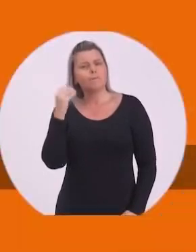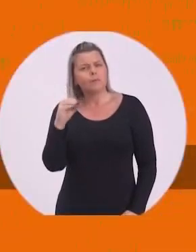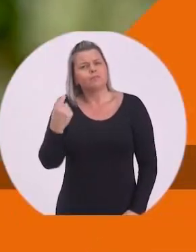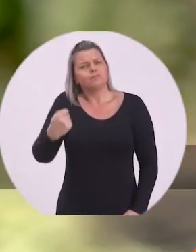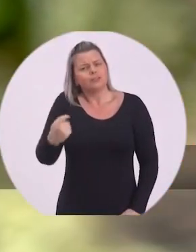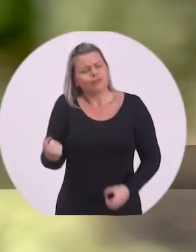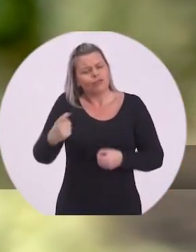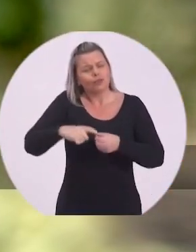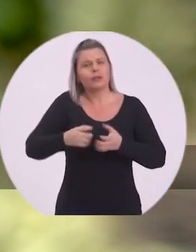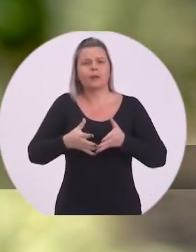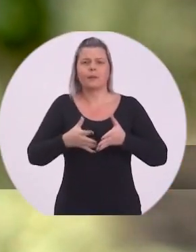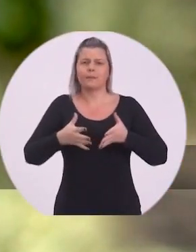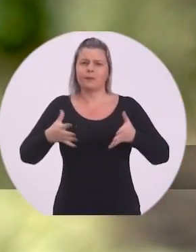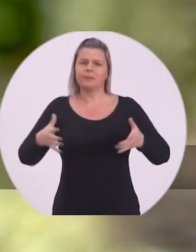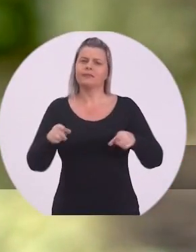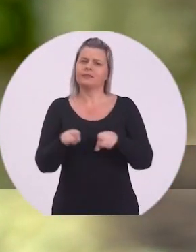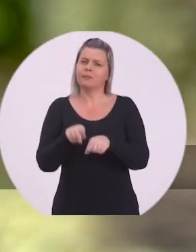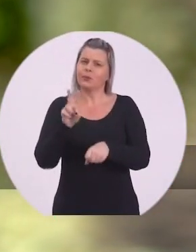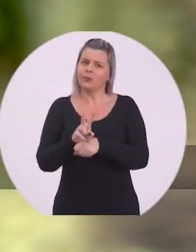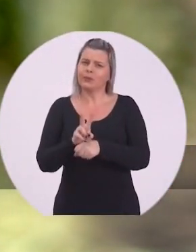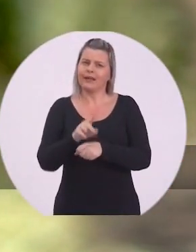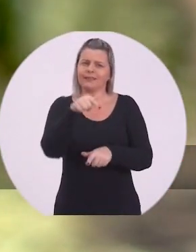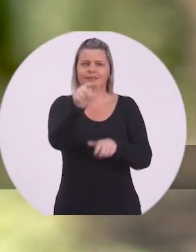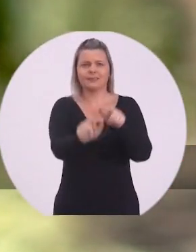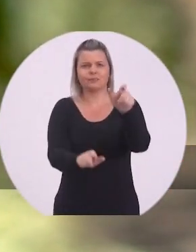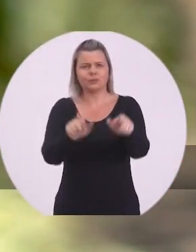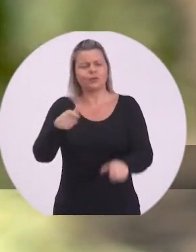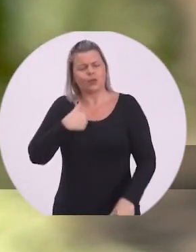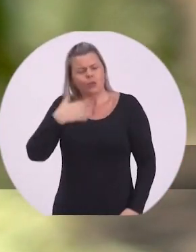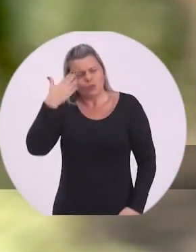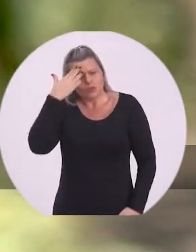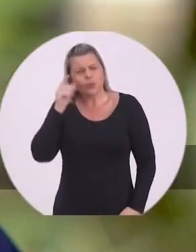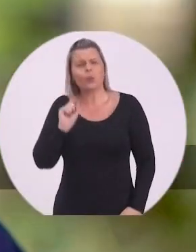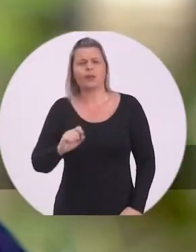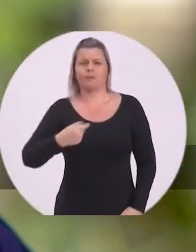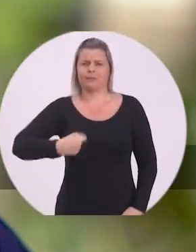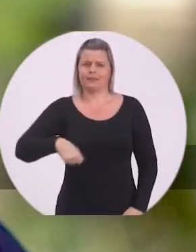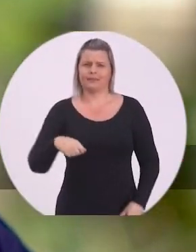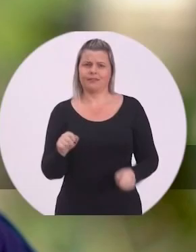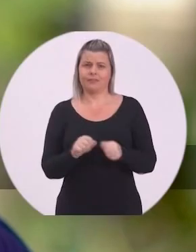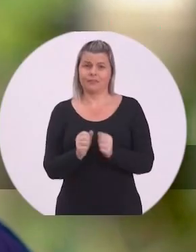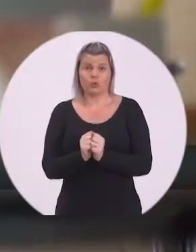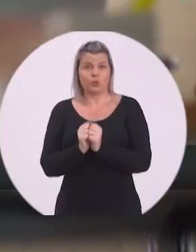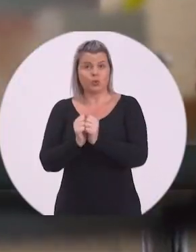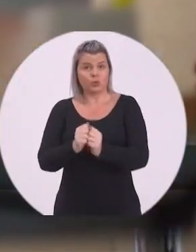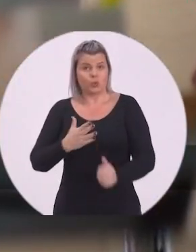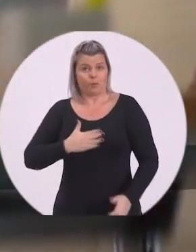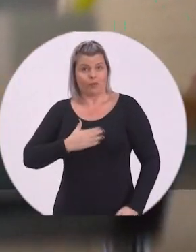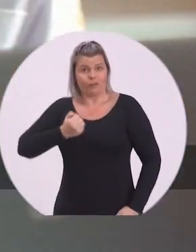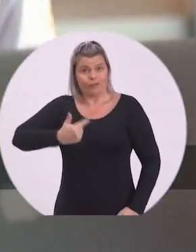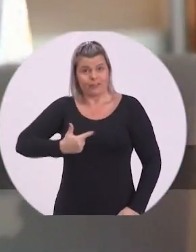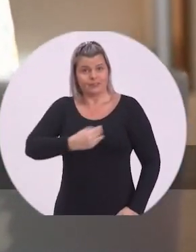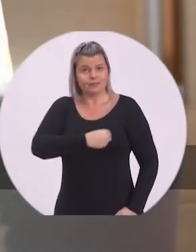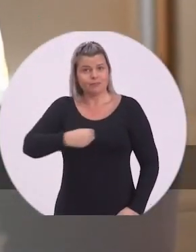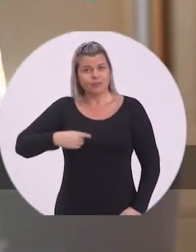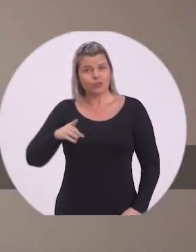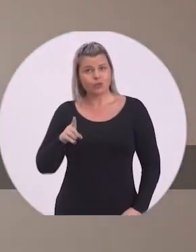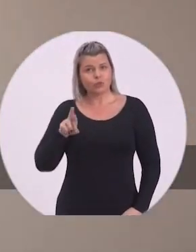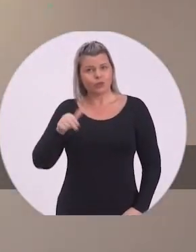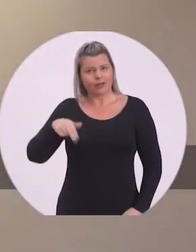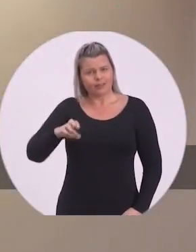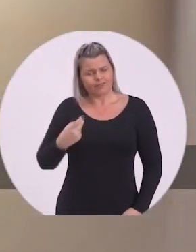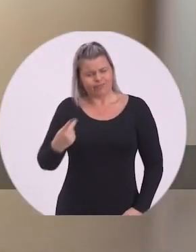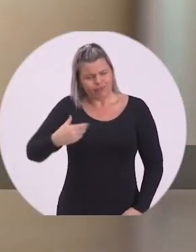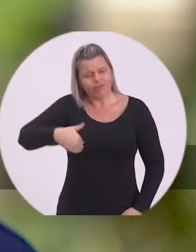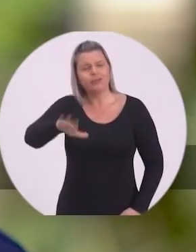para arriscar. Porto Alegre precisa voltar a crescer e cuidar das pessoas. Sei o que precisa ser feito. E junto com o meu vice, o